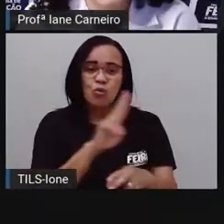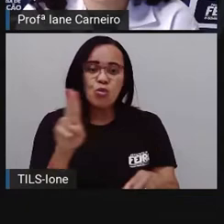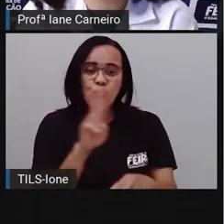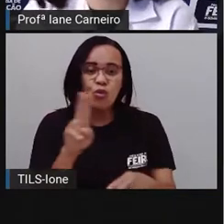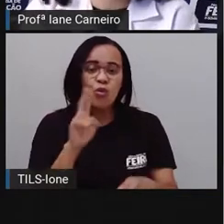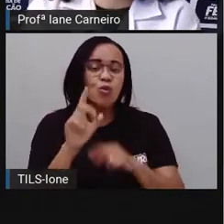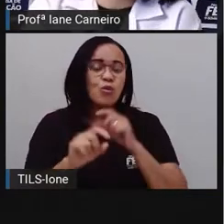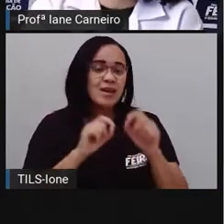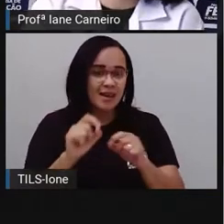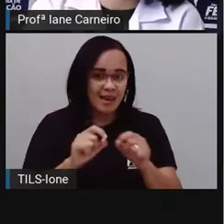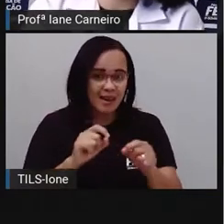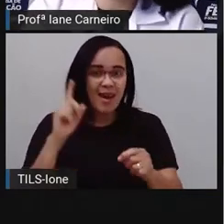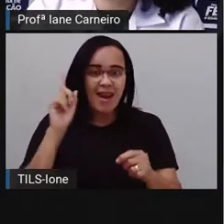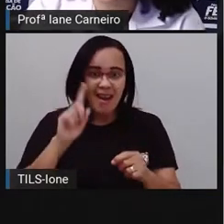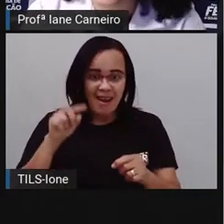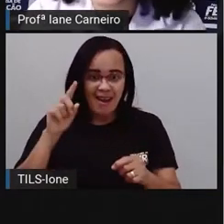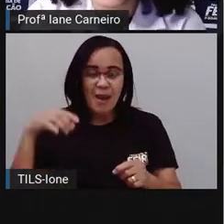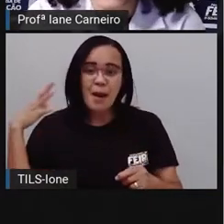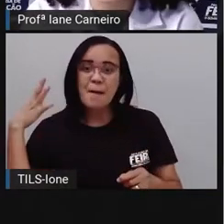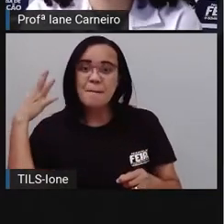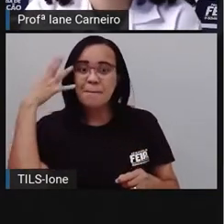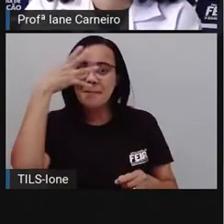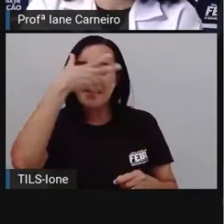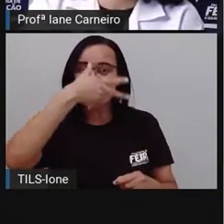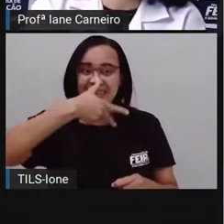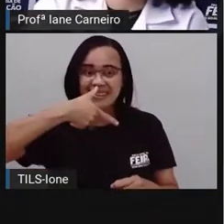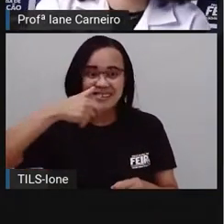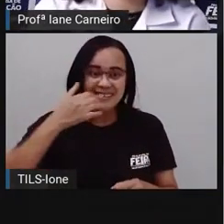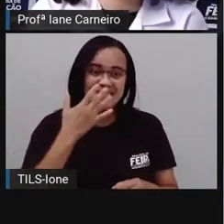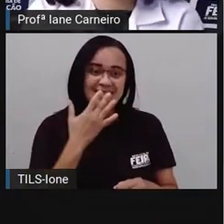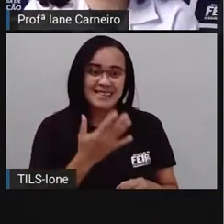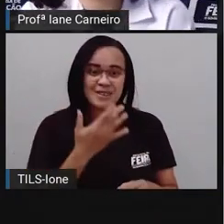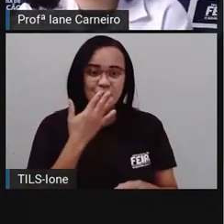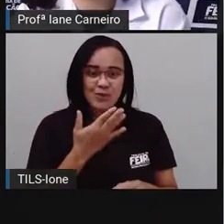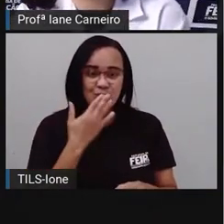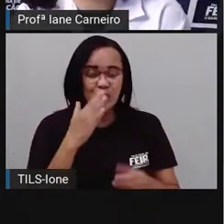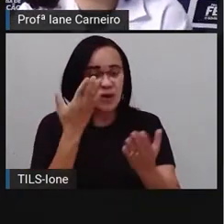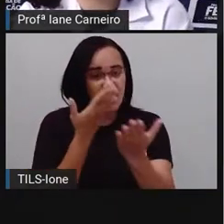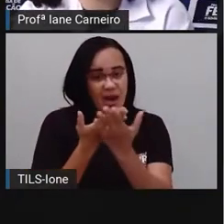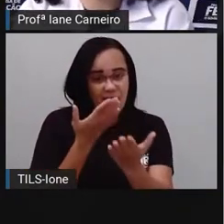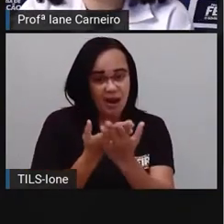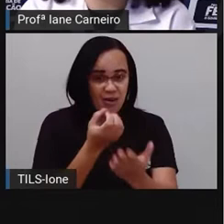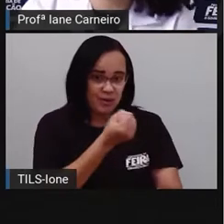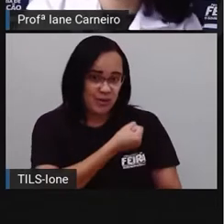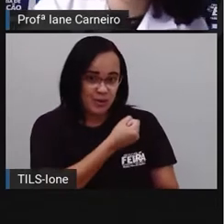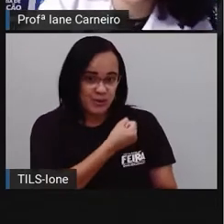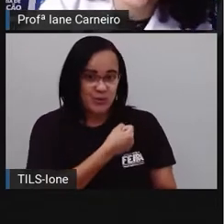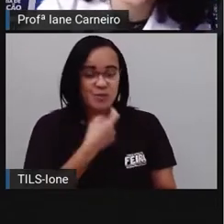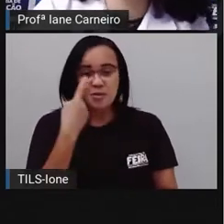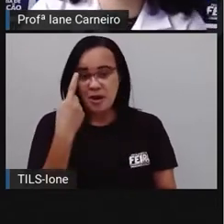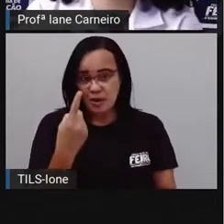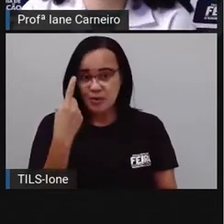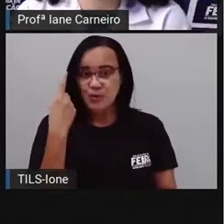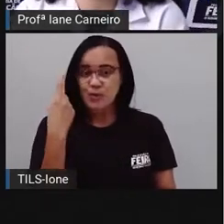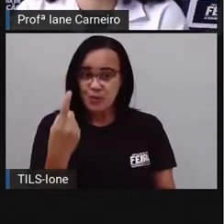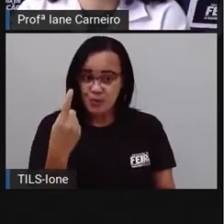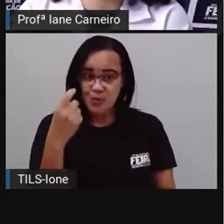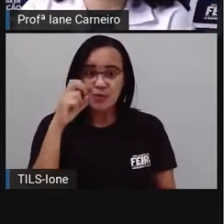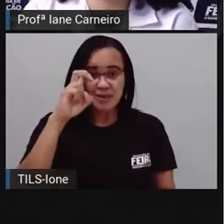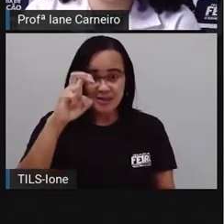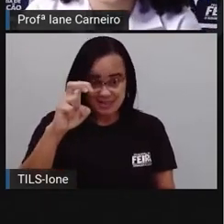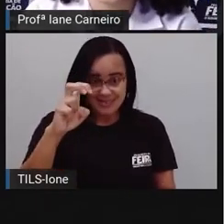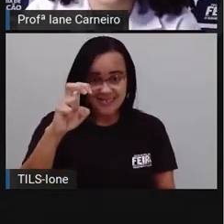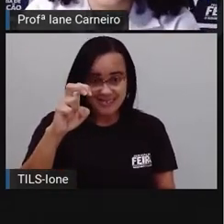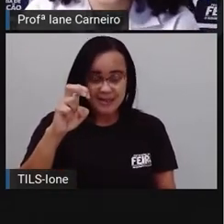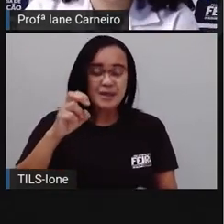cores, aula de número 115 e a gente vai trabalhar matemática e ciências da